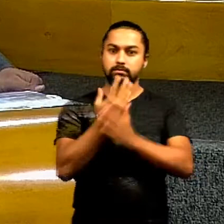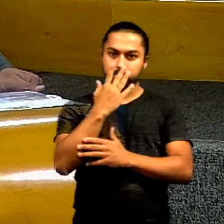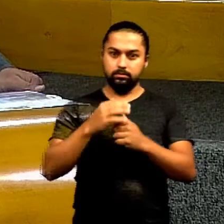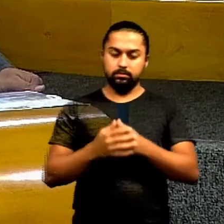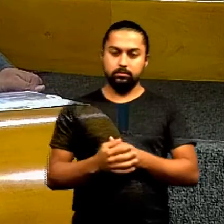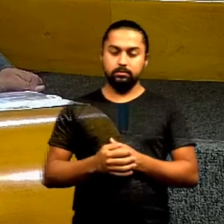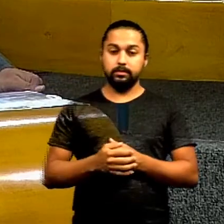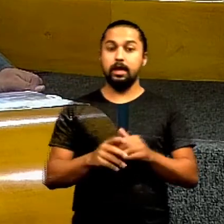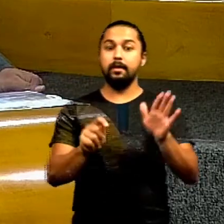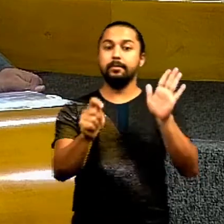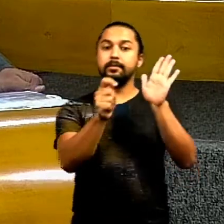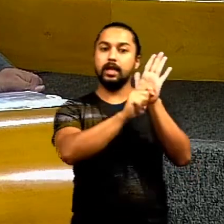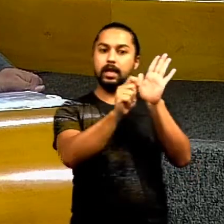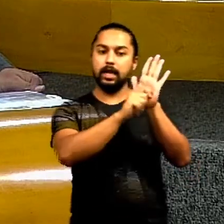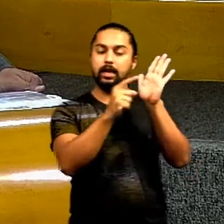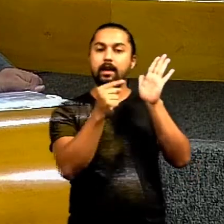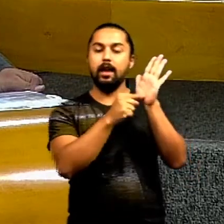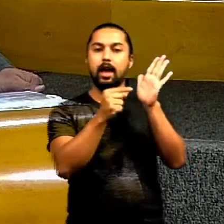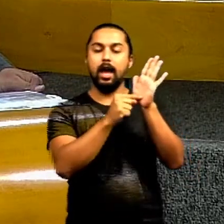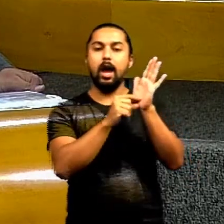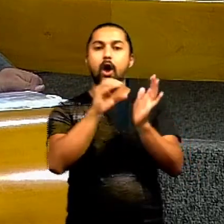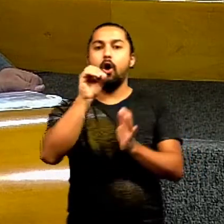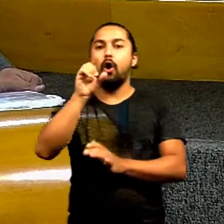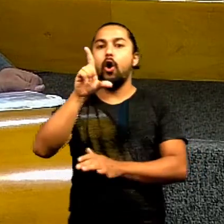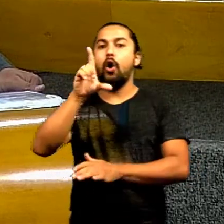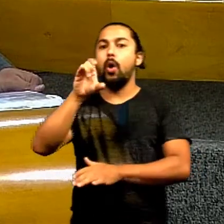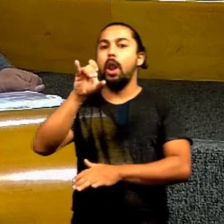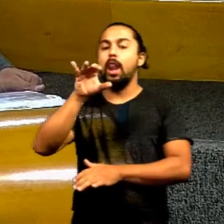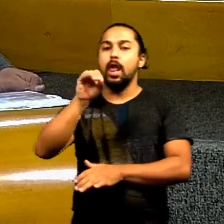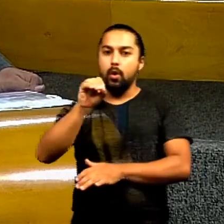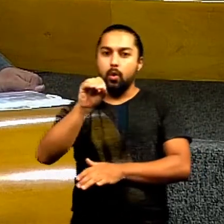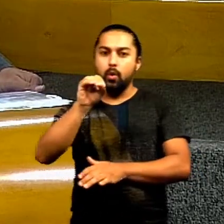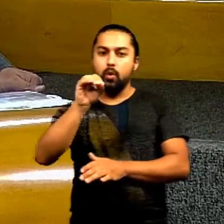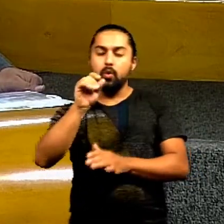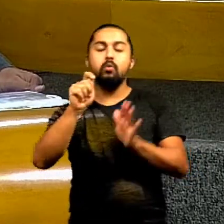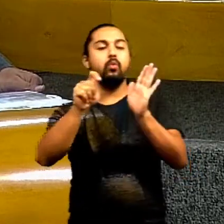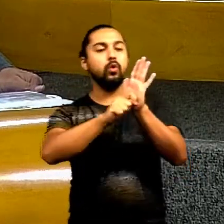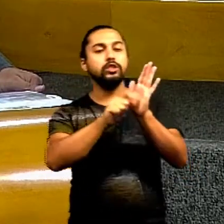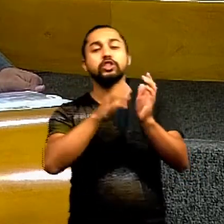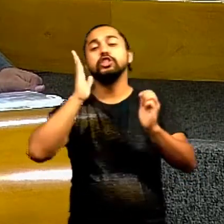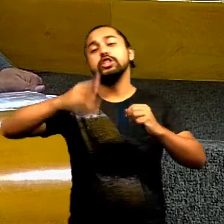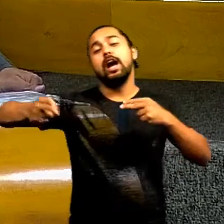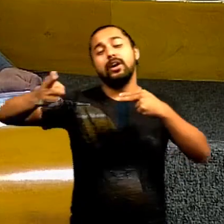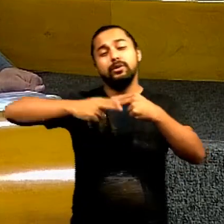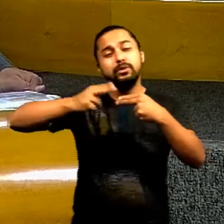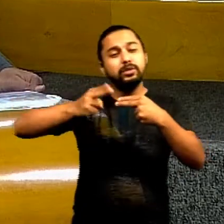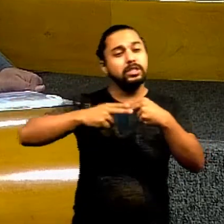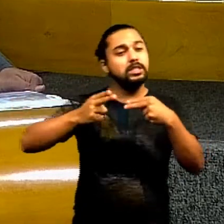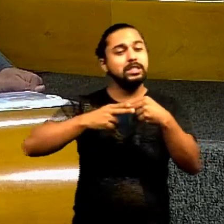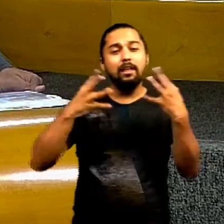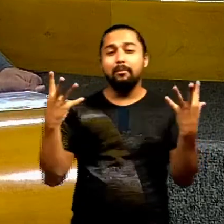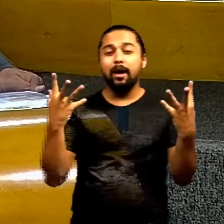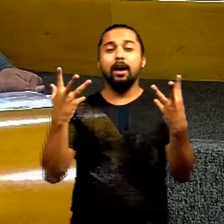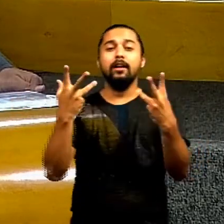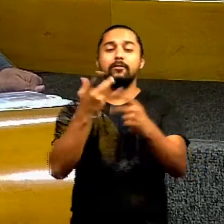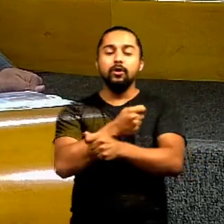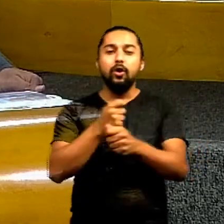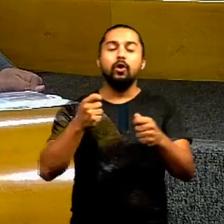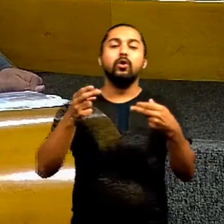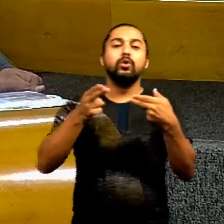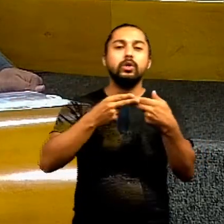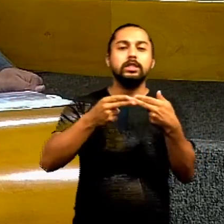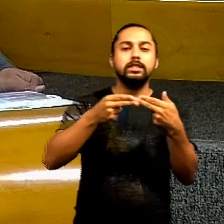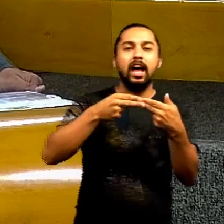o óleo da canábis que é o que vai ser usado tem sido usado com muito êxito no tratamento do